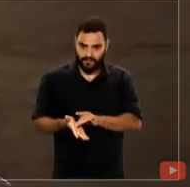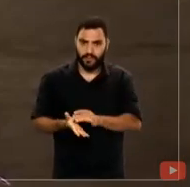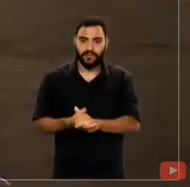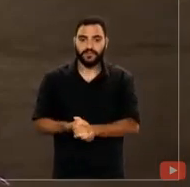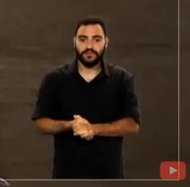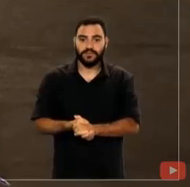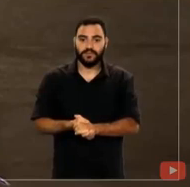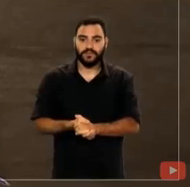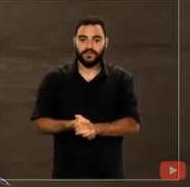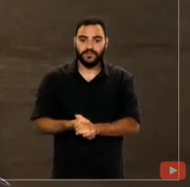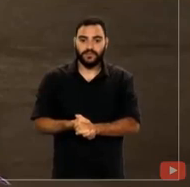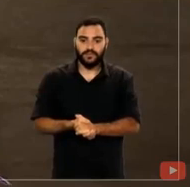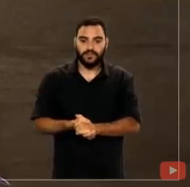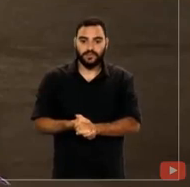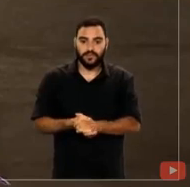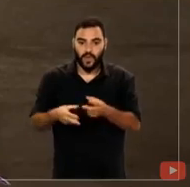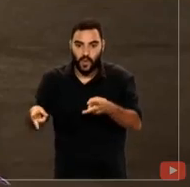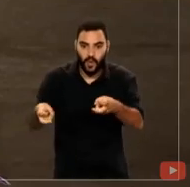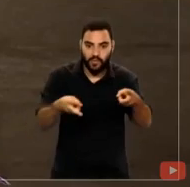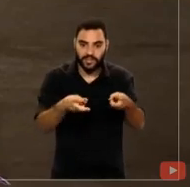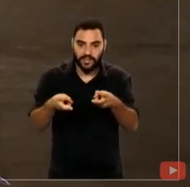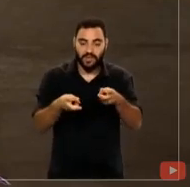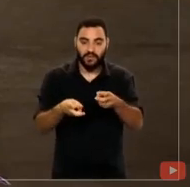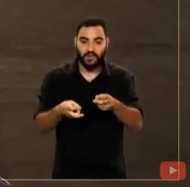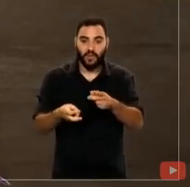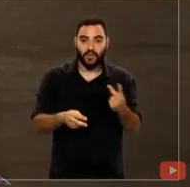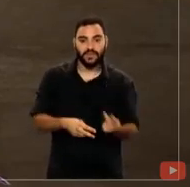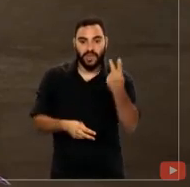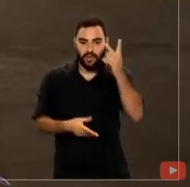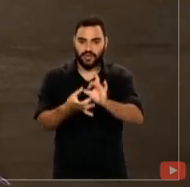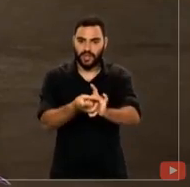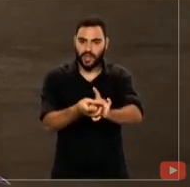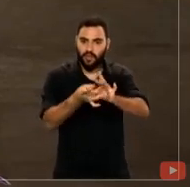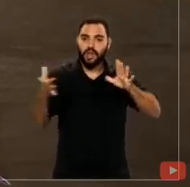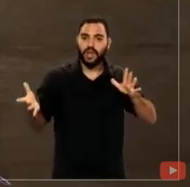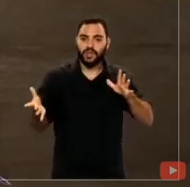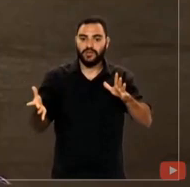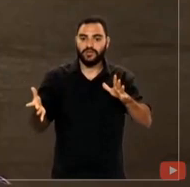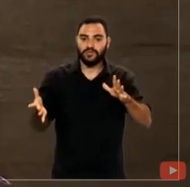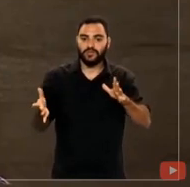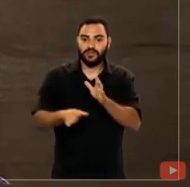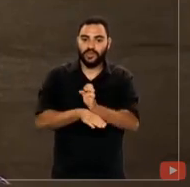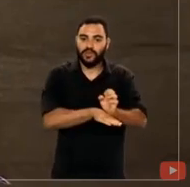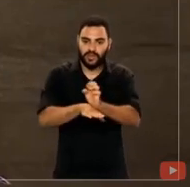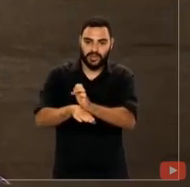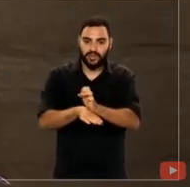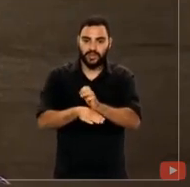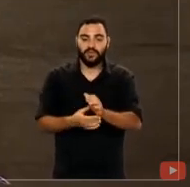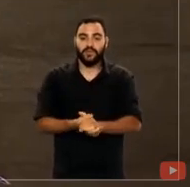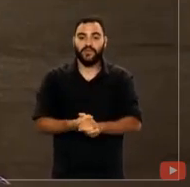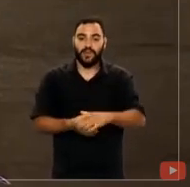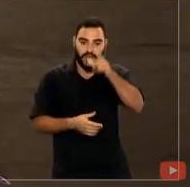Observa os sagrados valores democráticos e o Estado de Direito. Obrigado, Ministro Lewandowski,